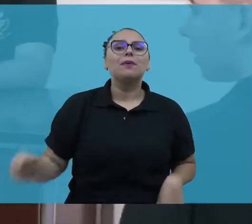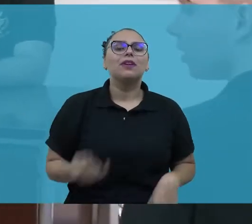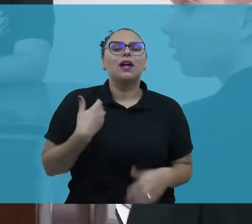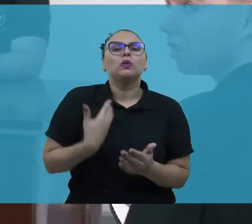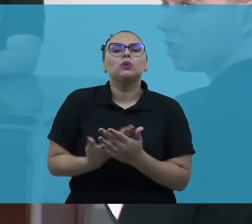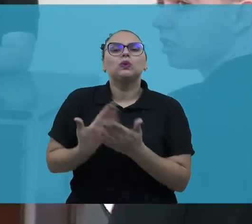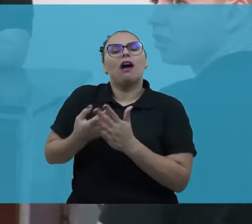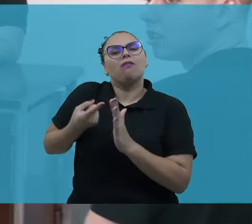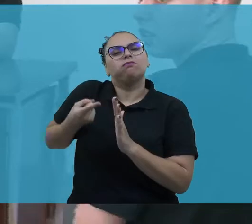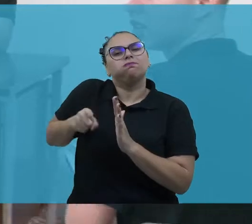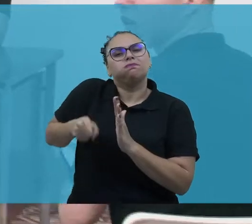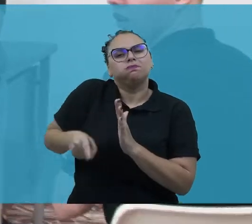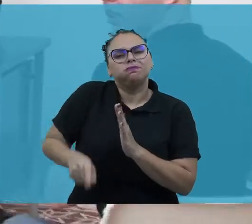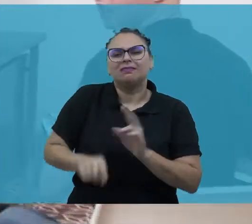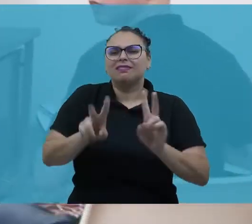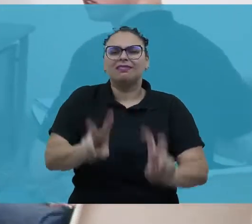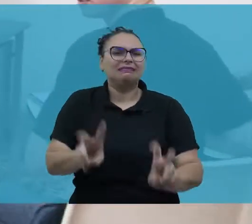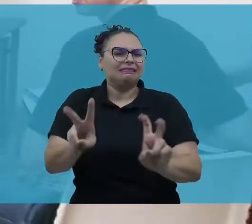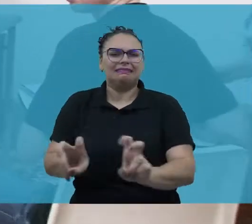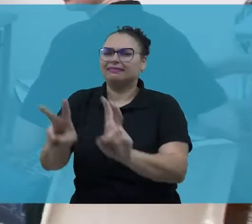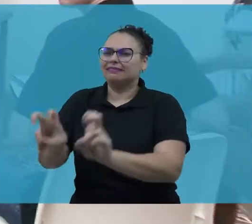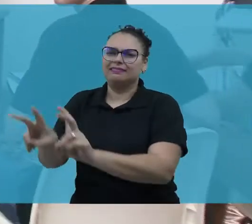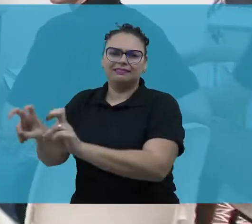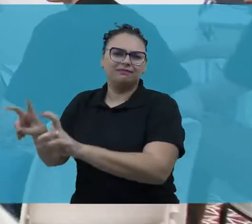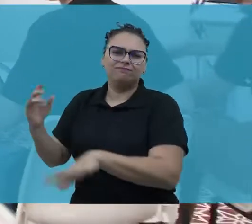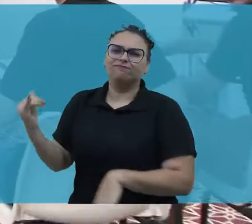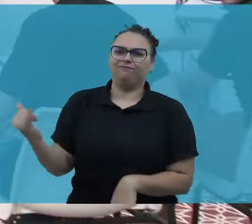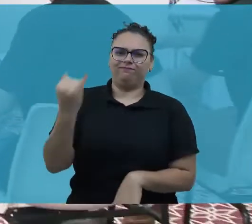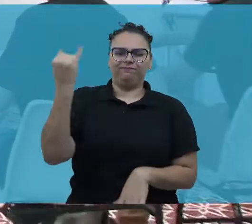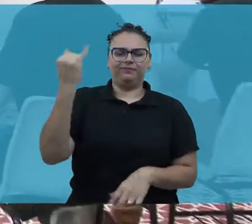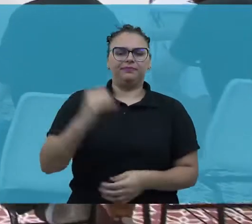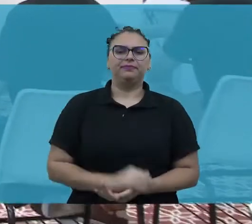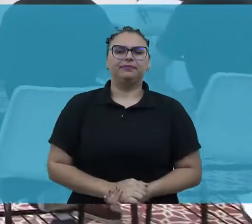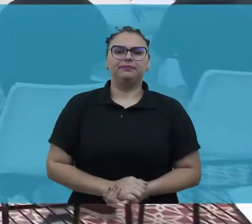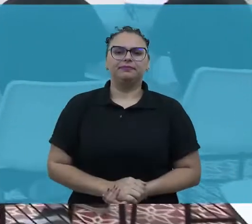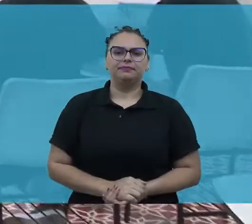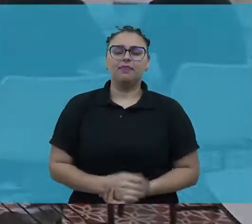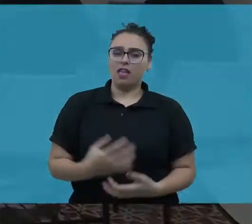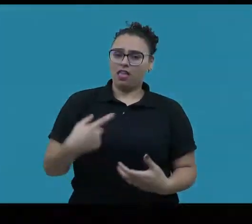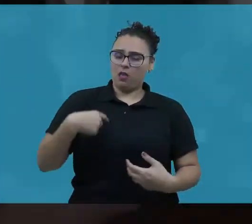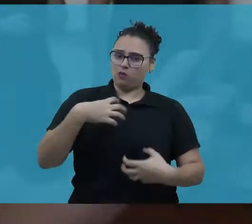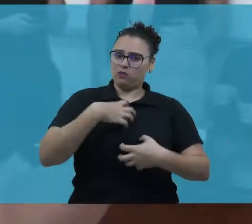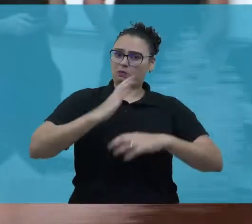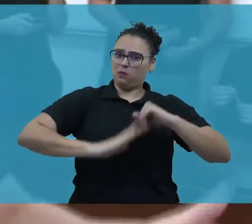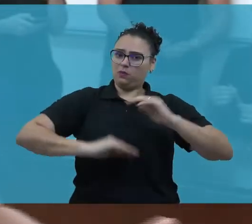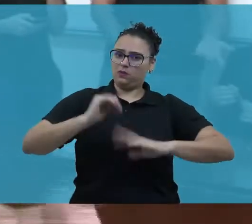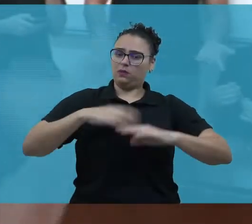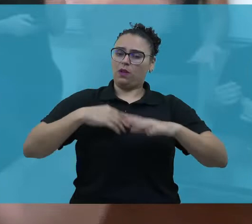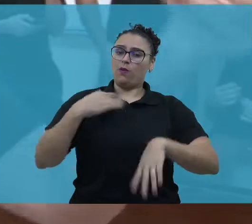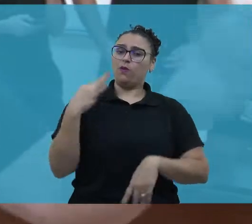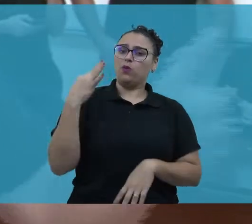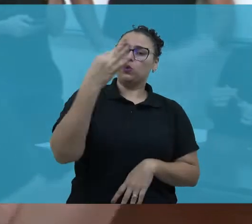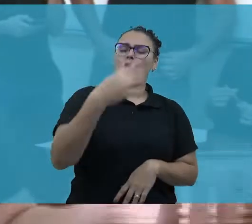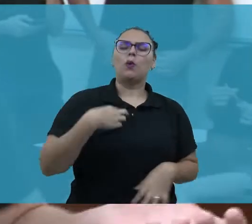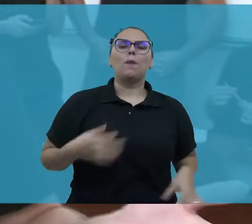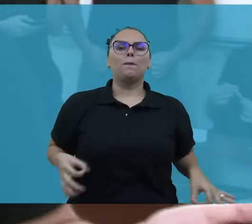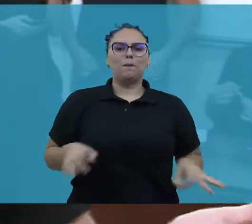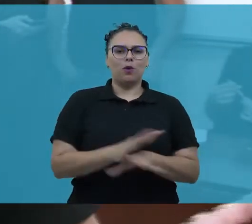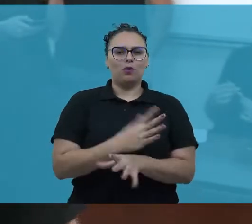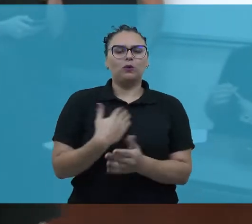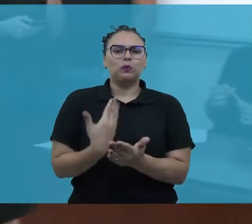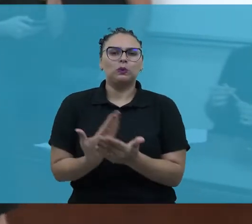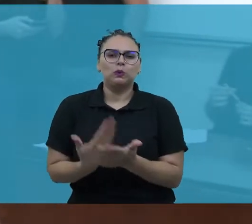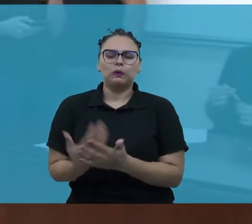um mergulho com profundidade nas mais diversas e importantes questões. Eu me sinto profissional do futuro muito mais